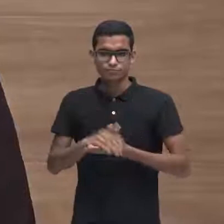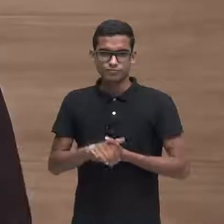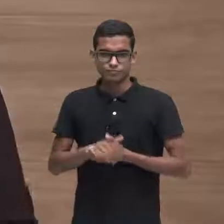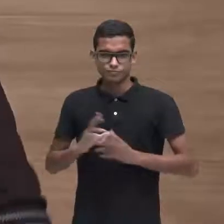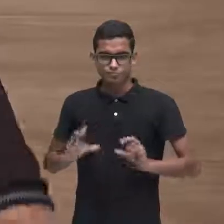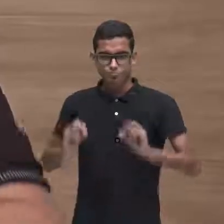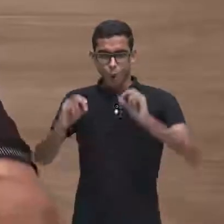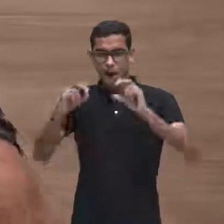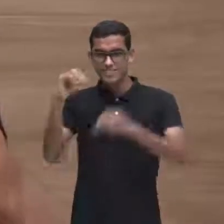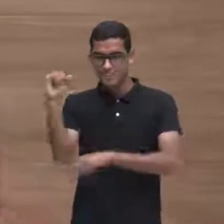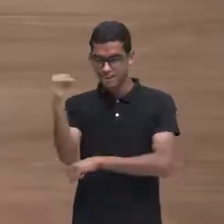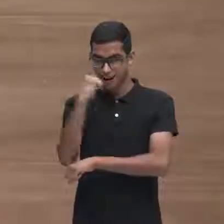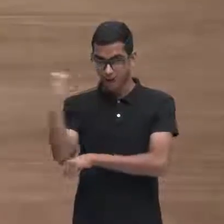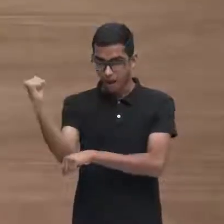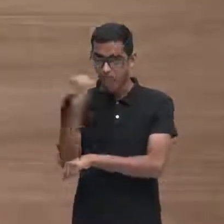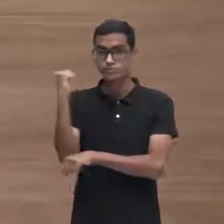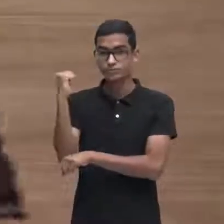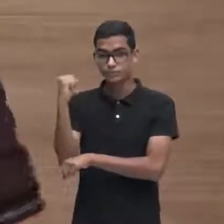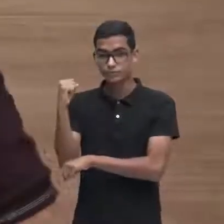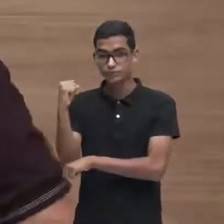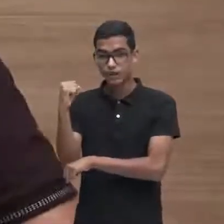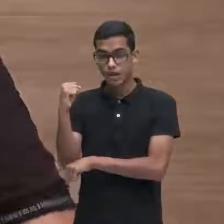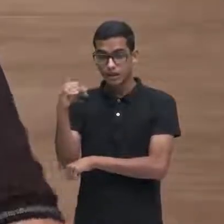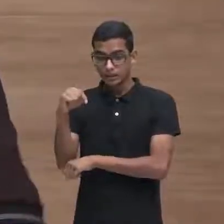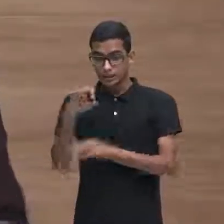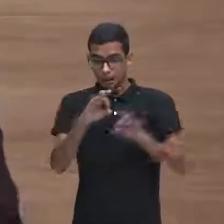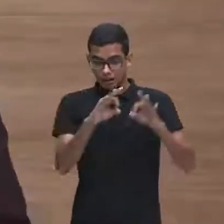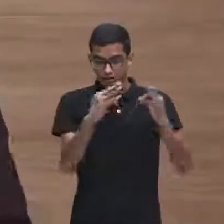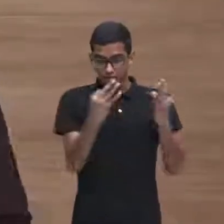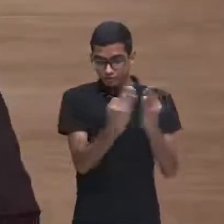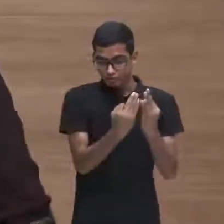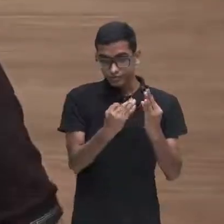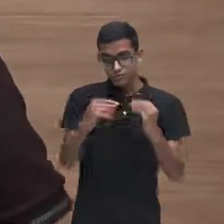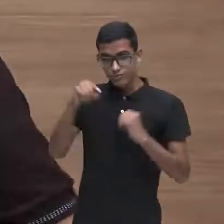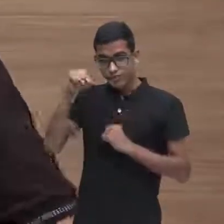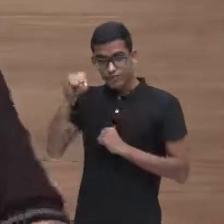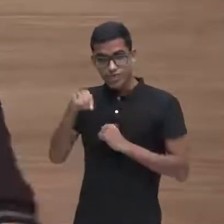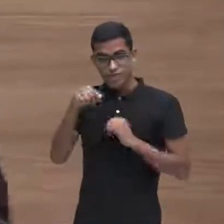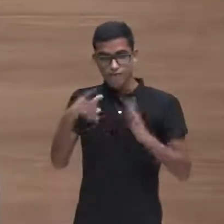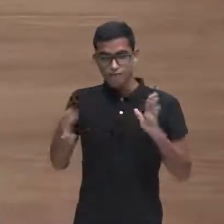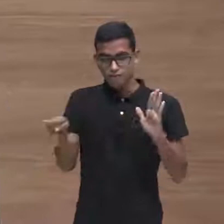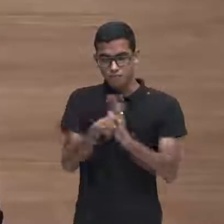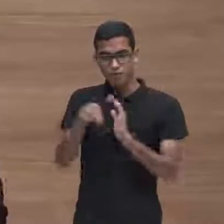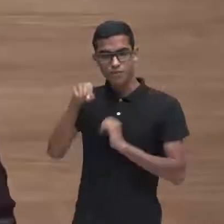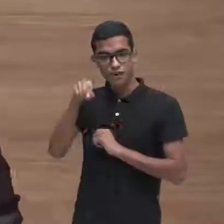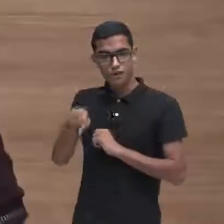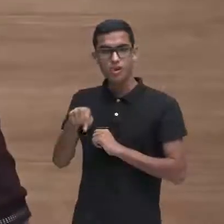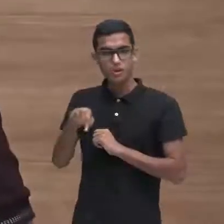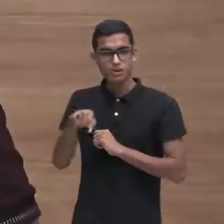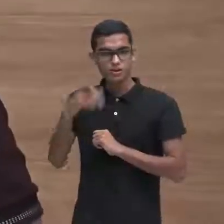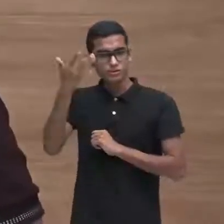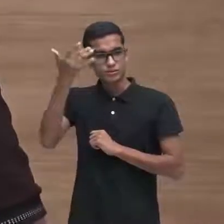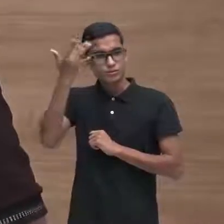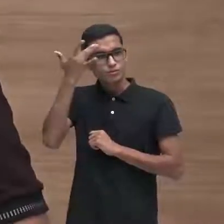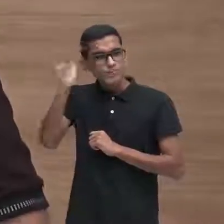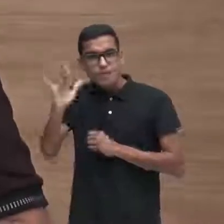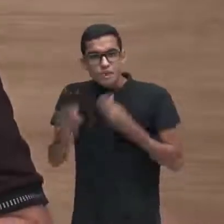e que a família não soube como conviver, ele não estava sabendo como conviver,